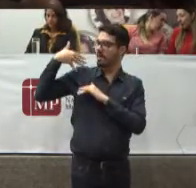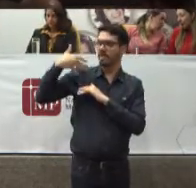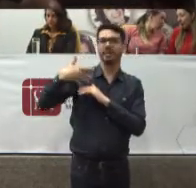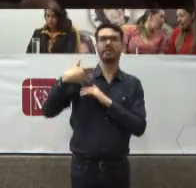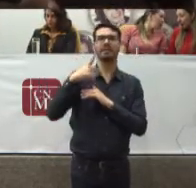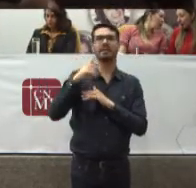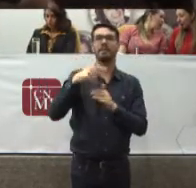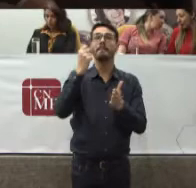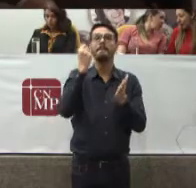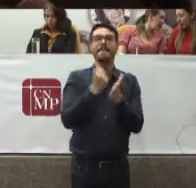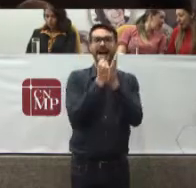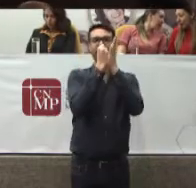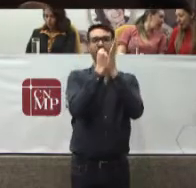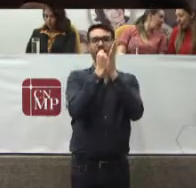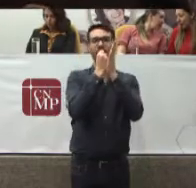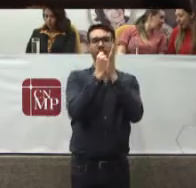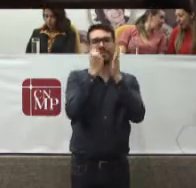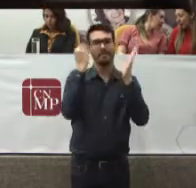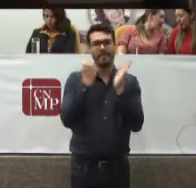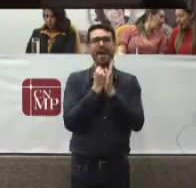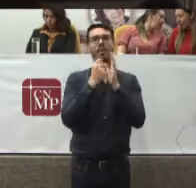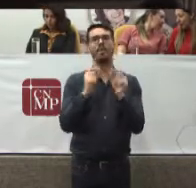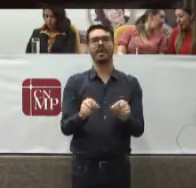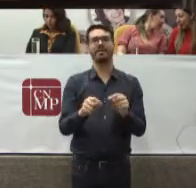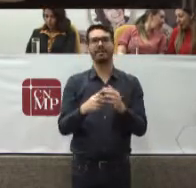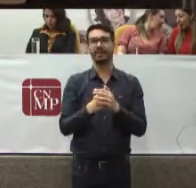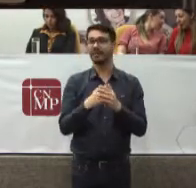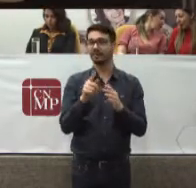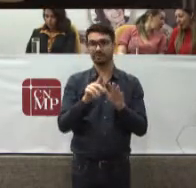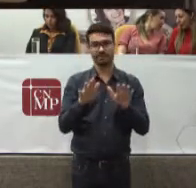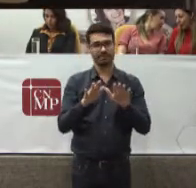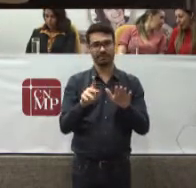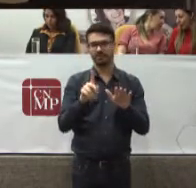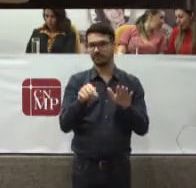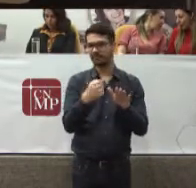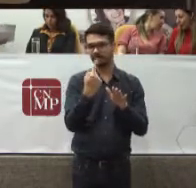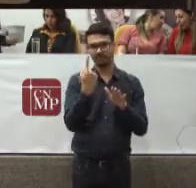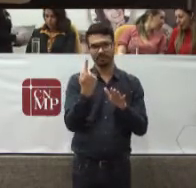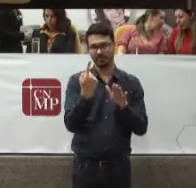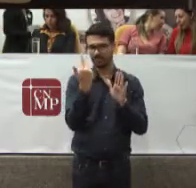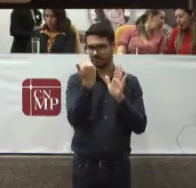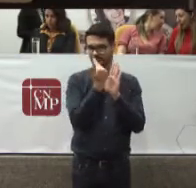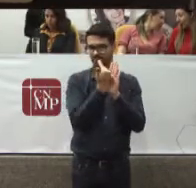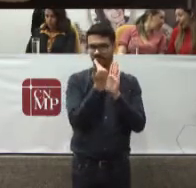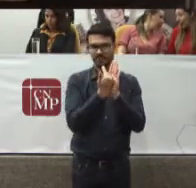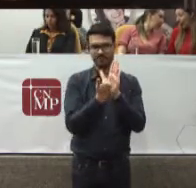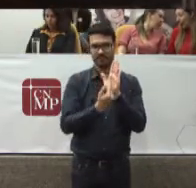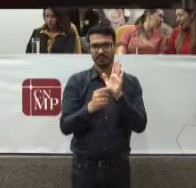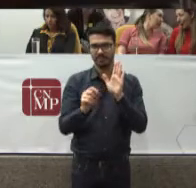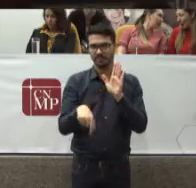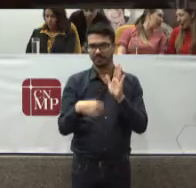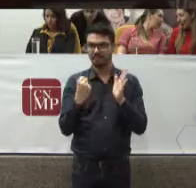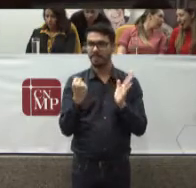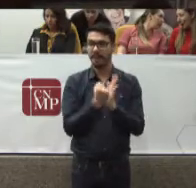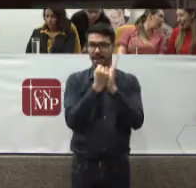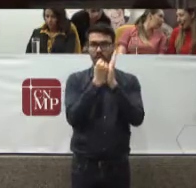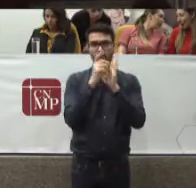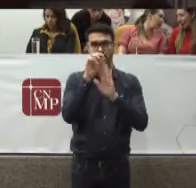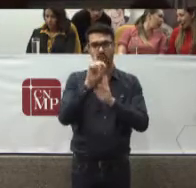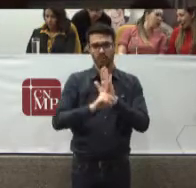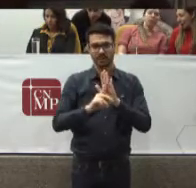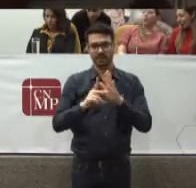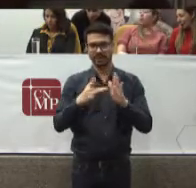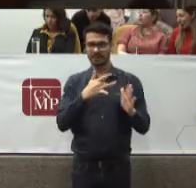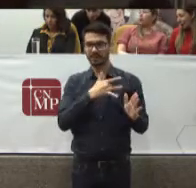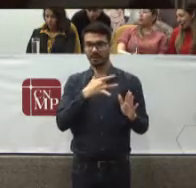Que são marcos Não só Da questão Do trato Do direito A saúde